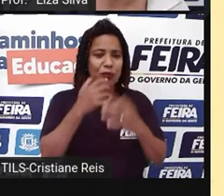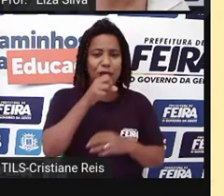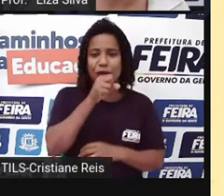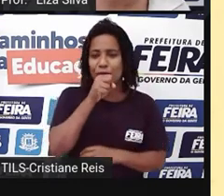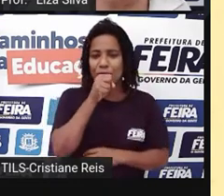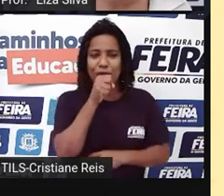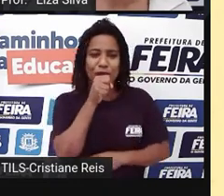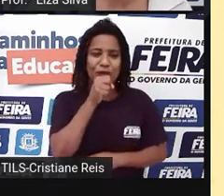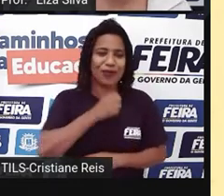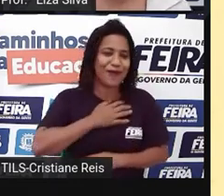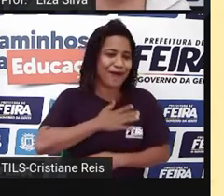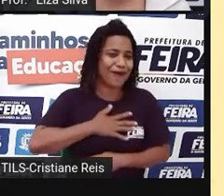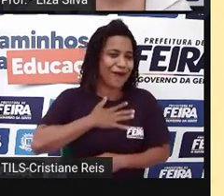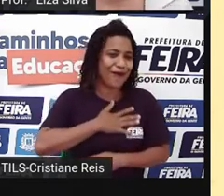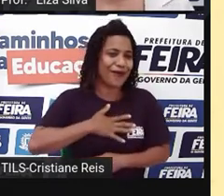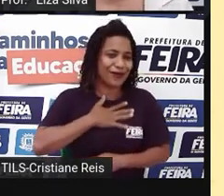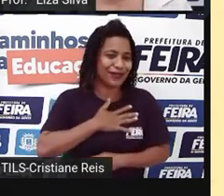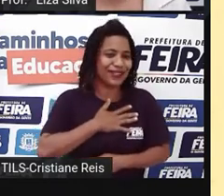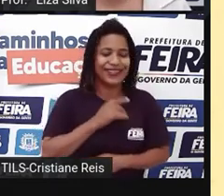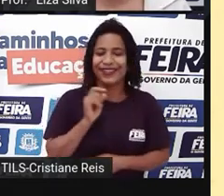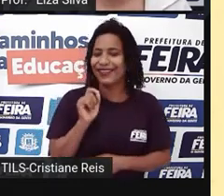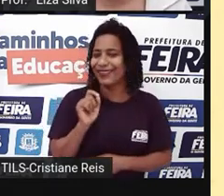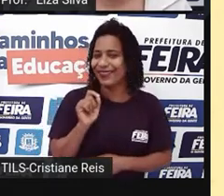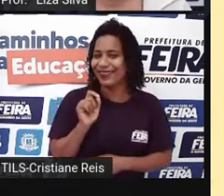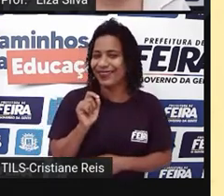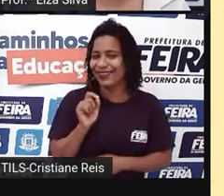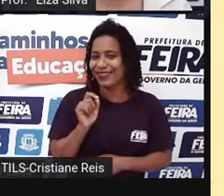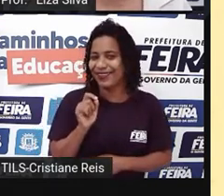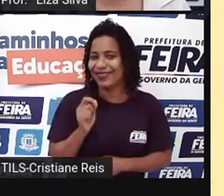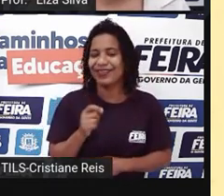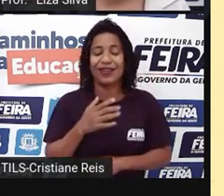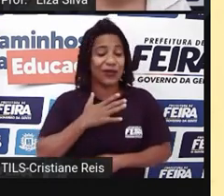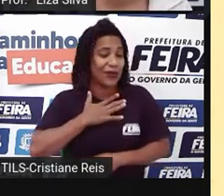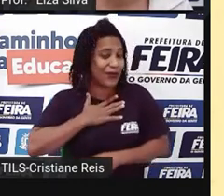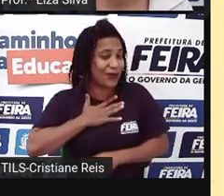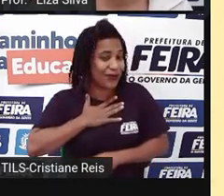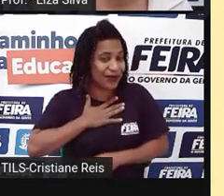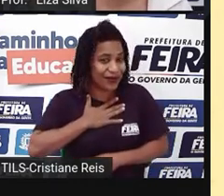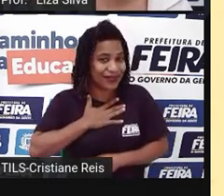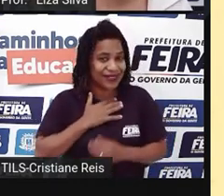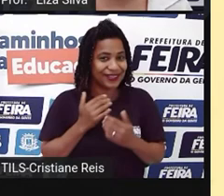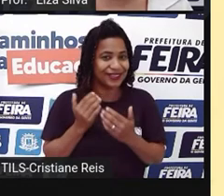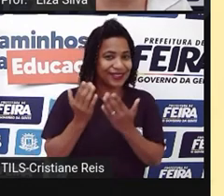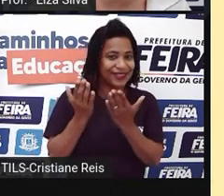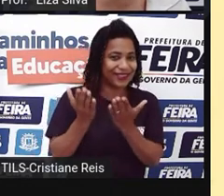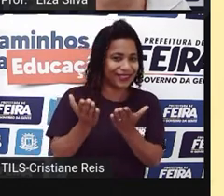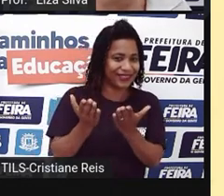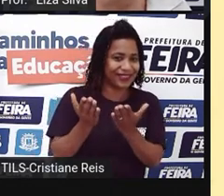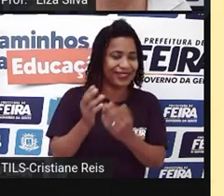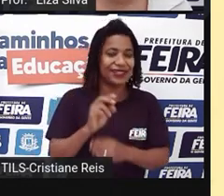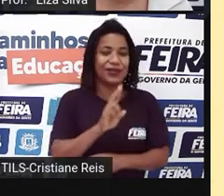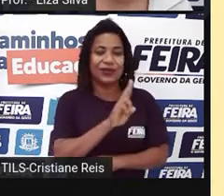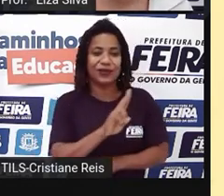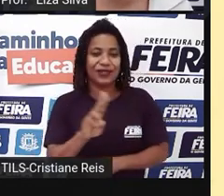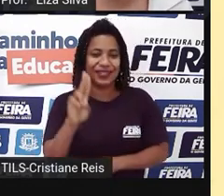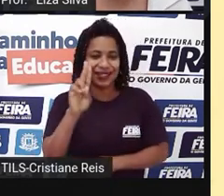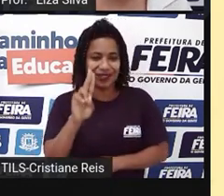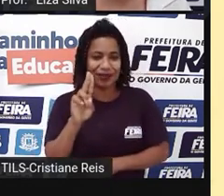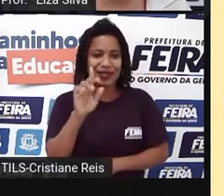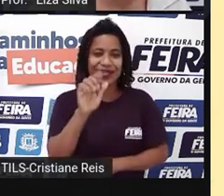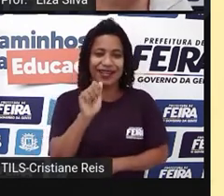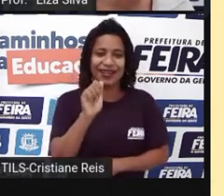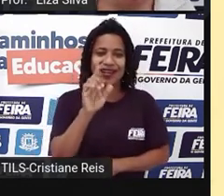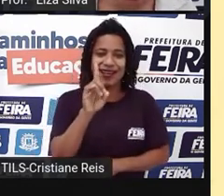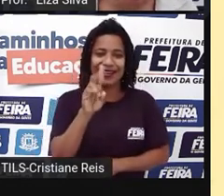favorita? I love her. Eu gosto desta cantora, certo? O nome dela é Adriana